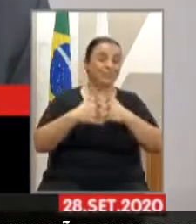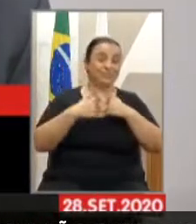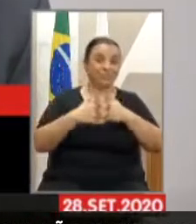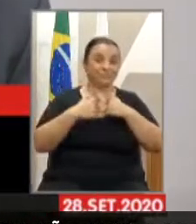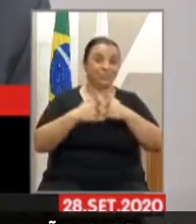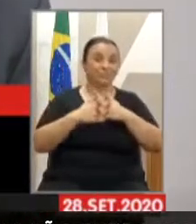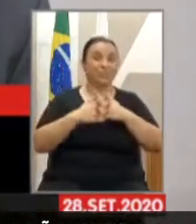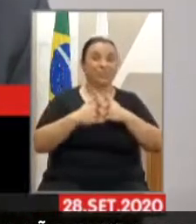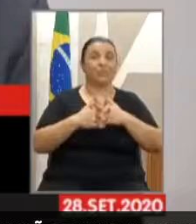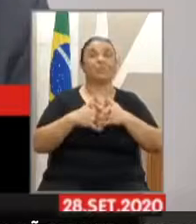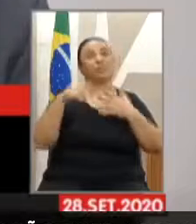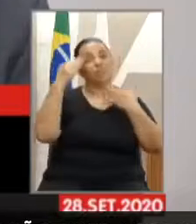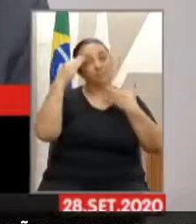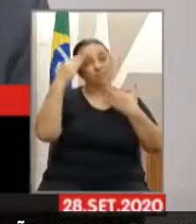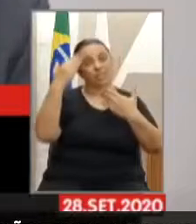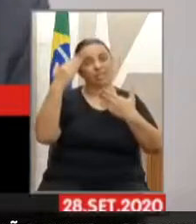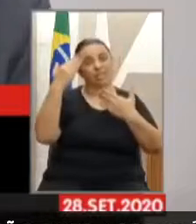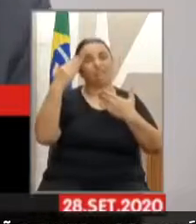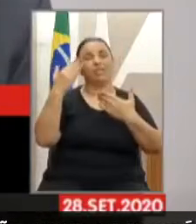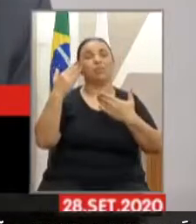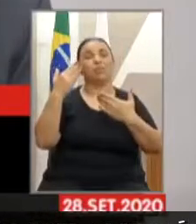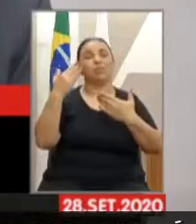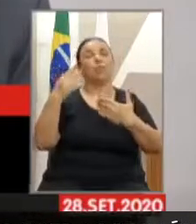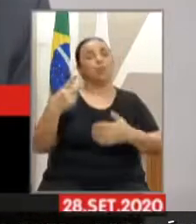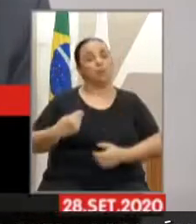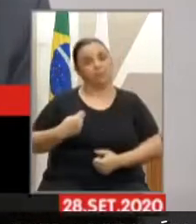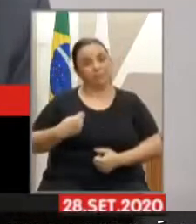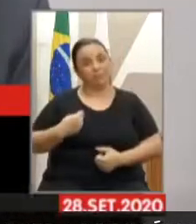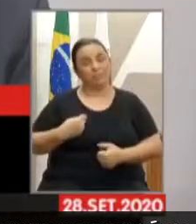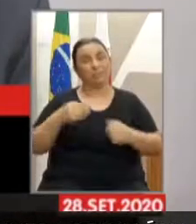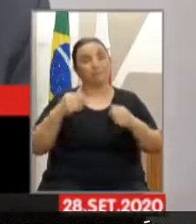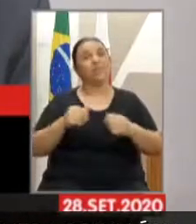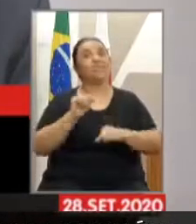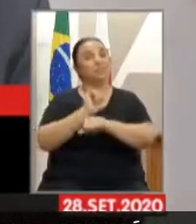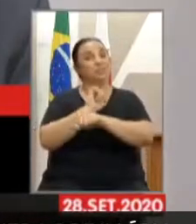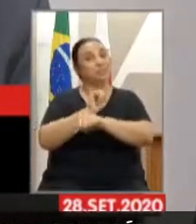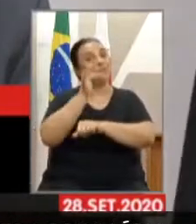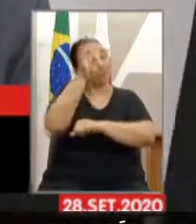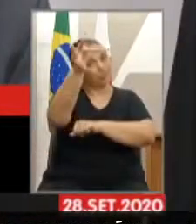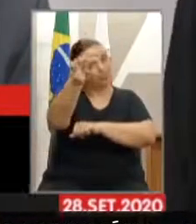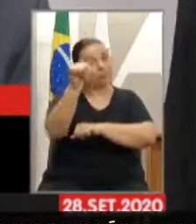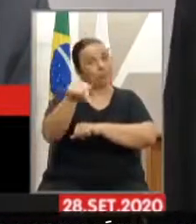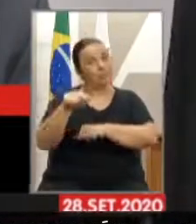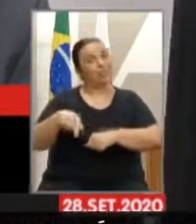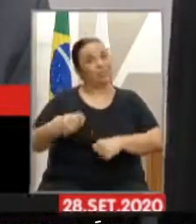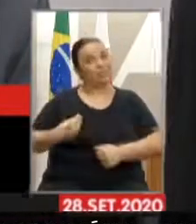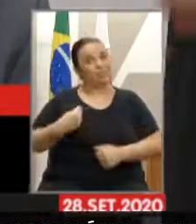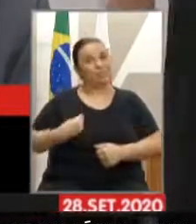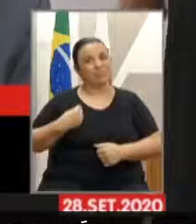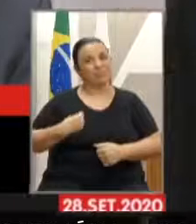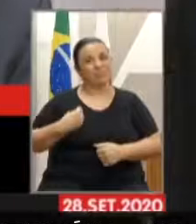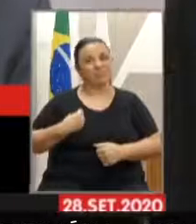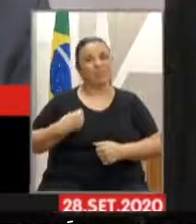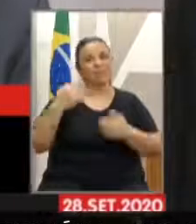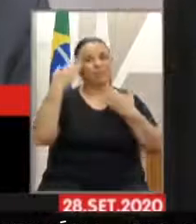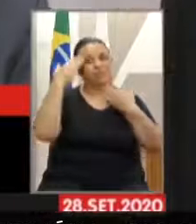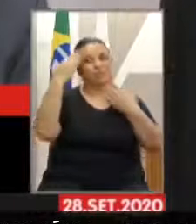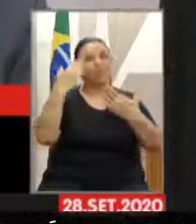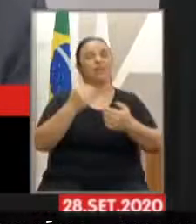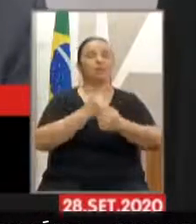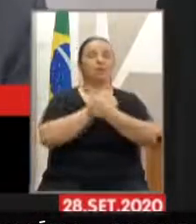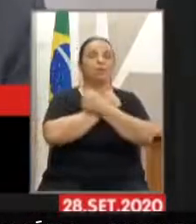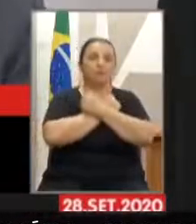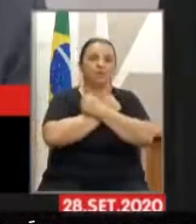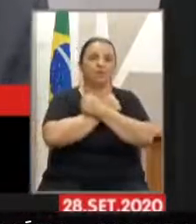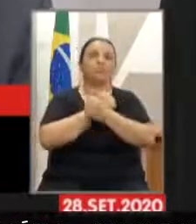agradeço demais pela sua participação, e esperamos você aqui presencialmente na próxima oportunidade. Obrigado, viu, um grande abraço para você.